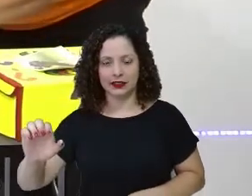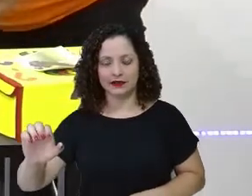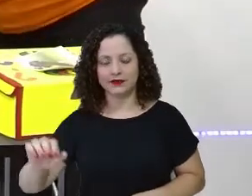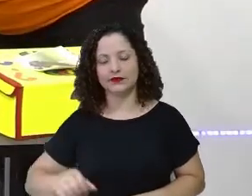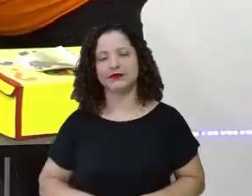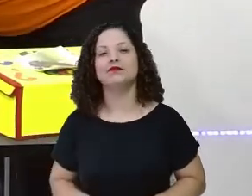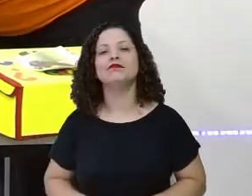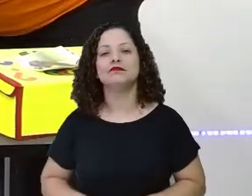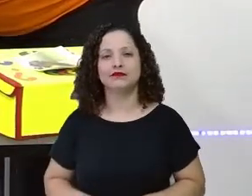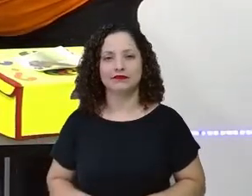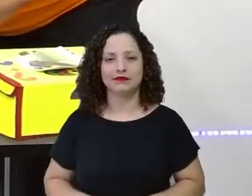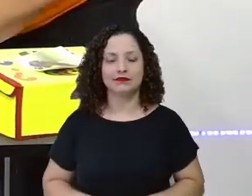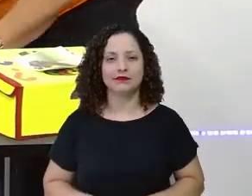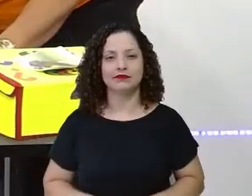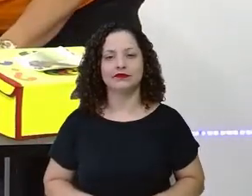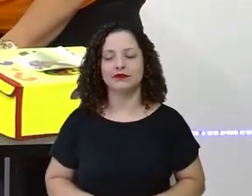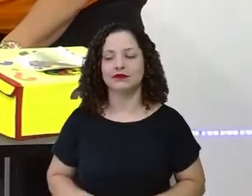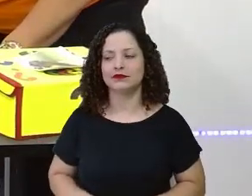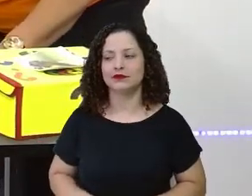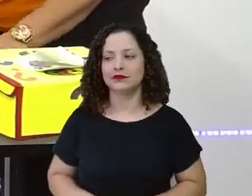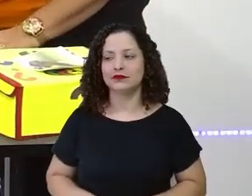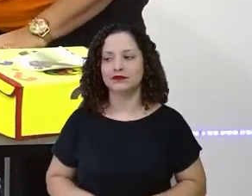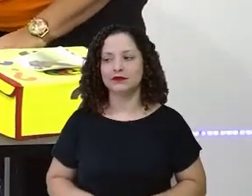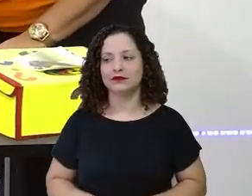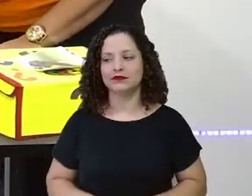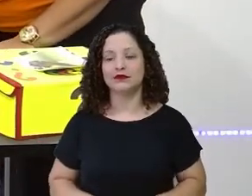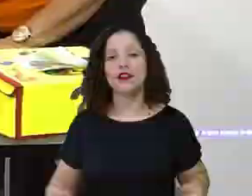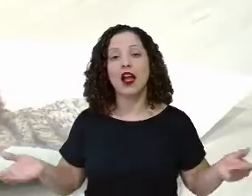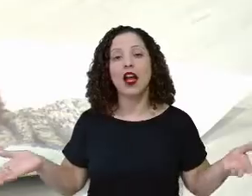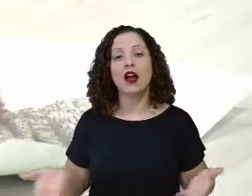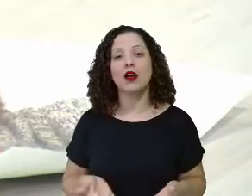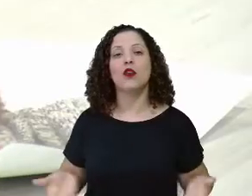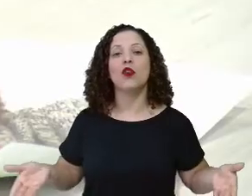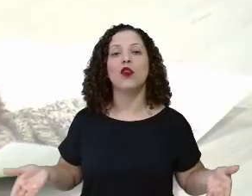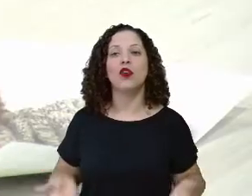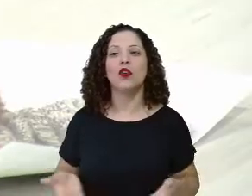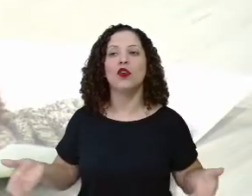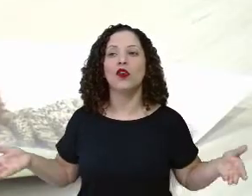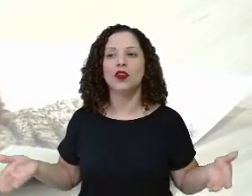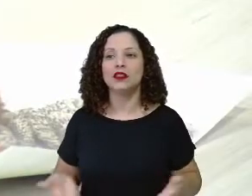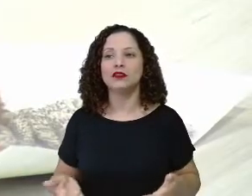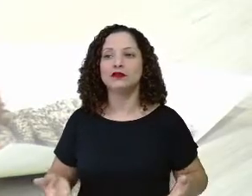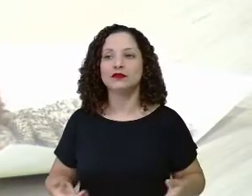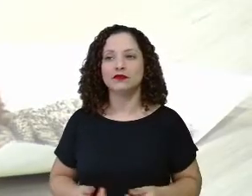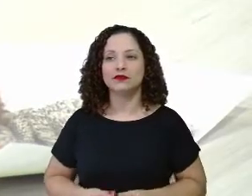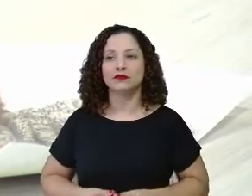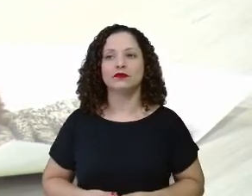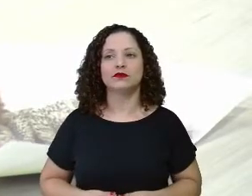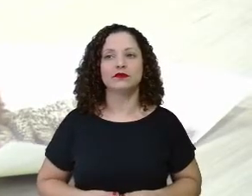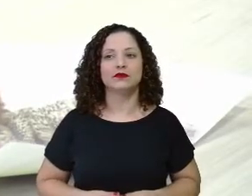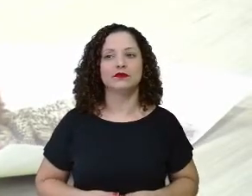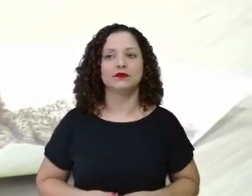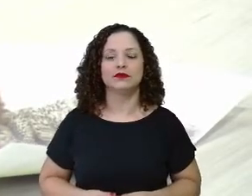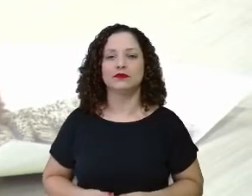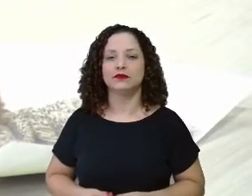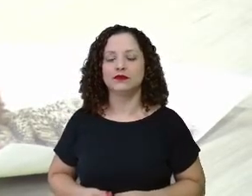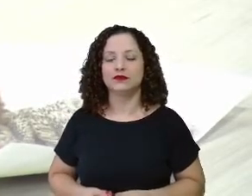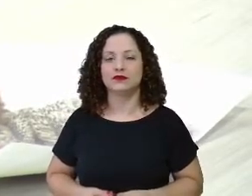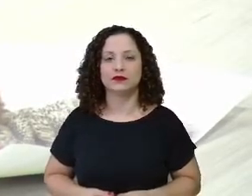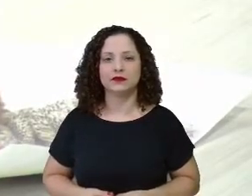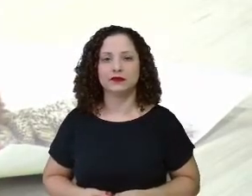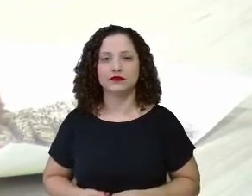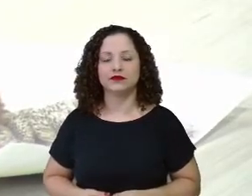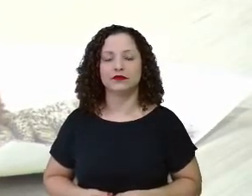Olha! Pensando que! Que! agora? Ainda tem essas palavrinhas aqui. Que de novo, olha aí!